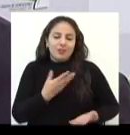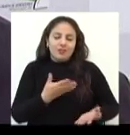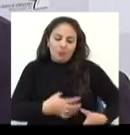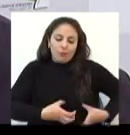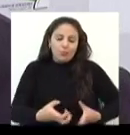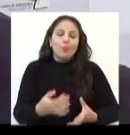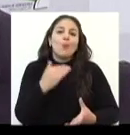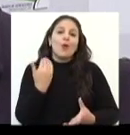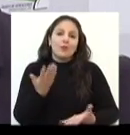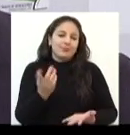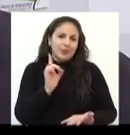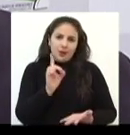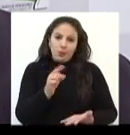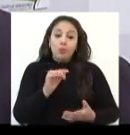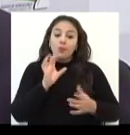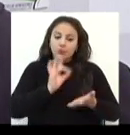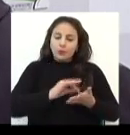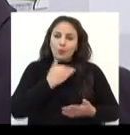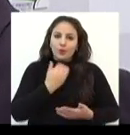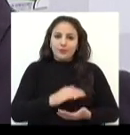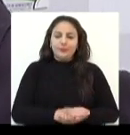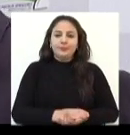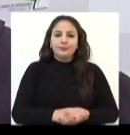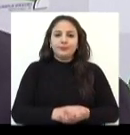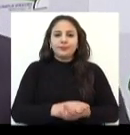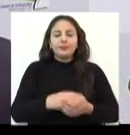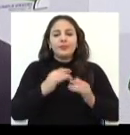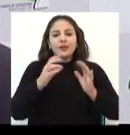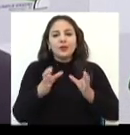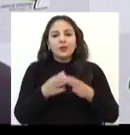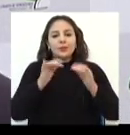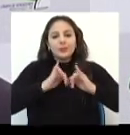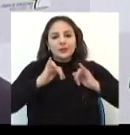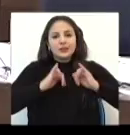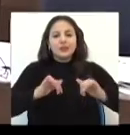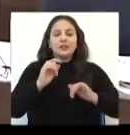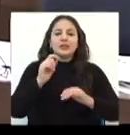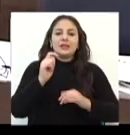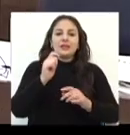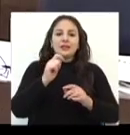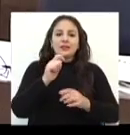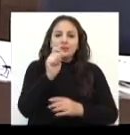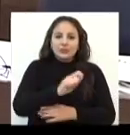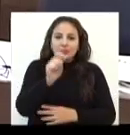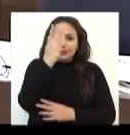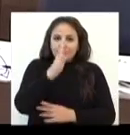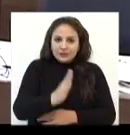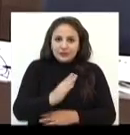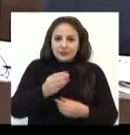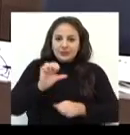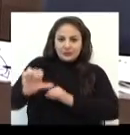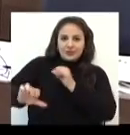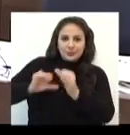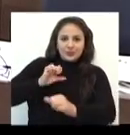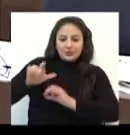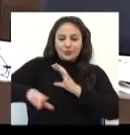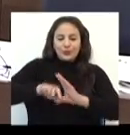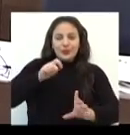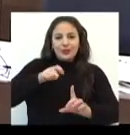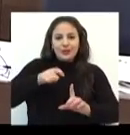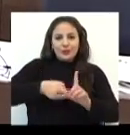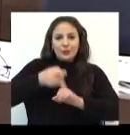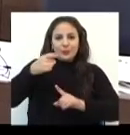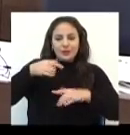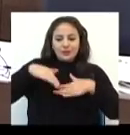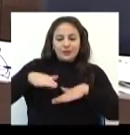a campanha é desenvolvida pela Associação Brasileira de Transplante de Órgãos. A escolha do mês foi uma maneira de integrar o